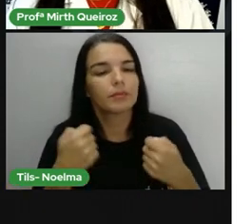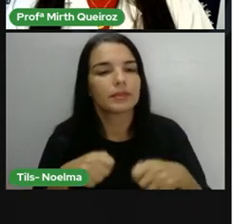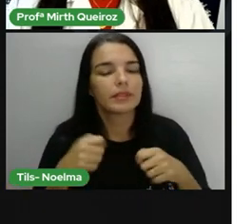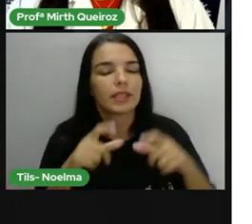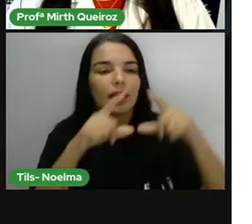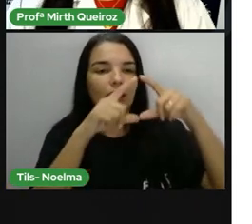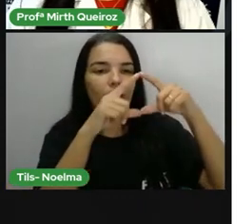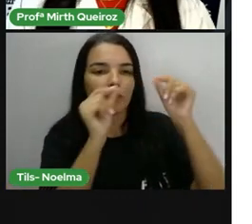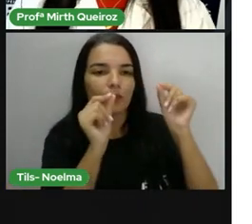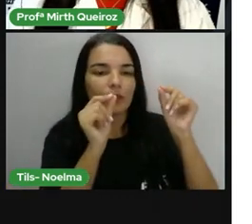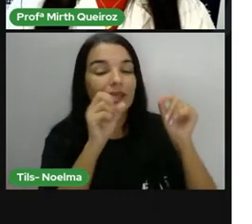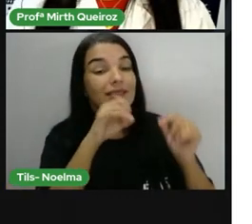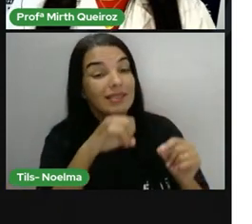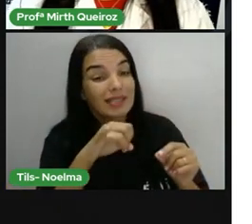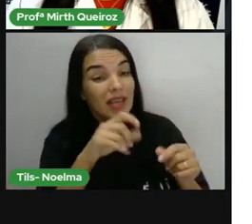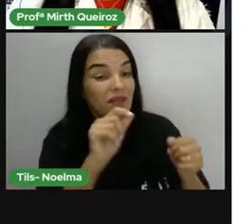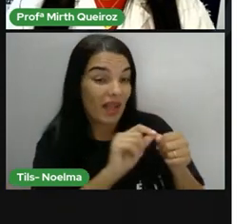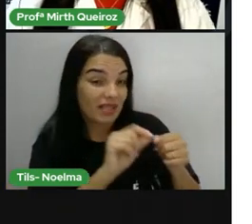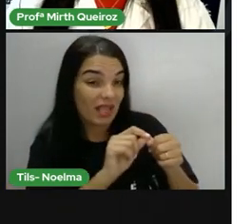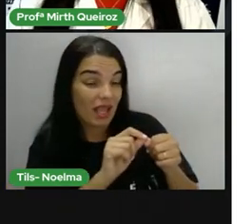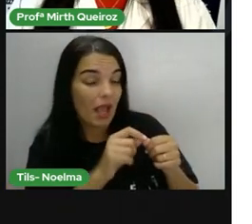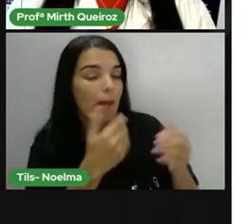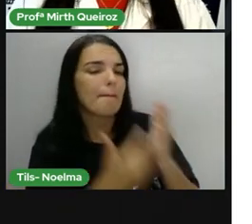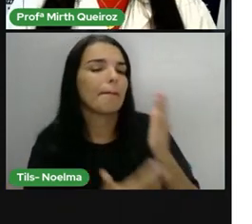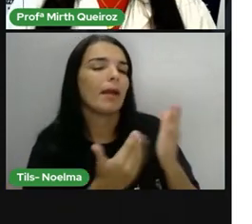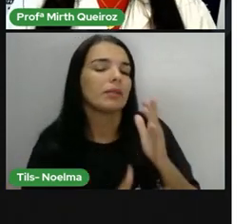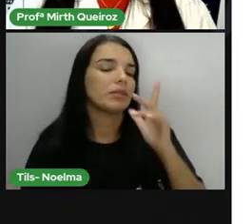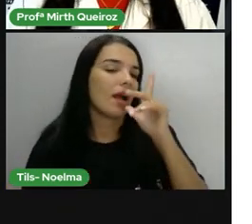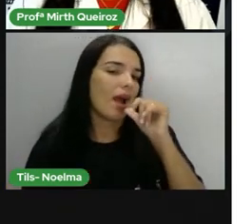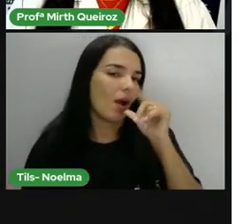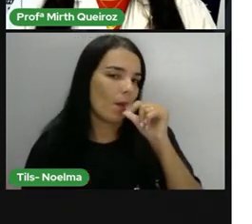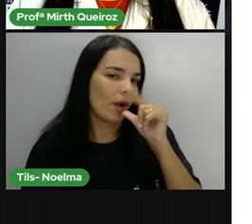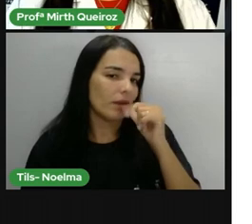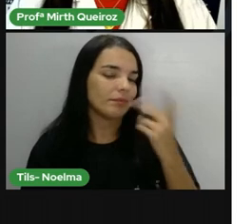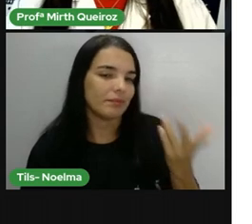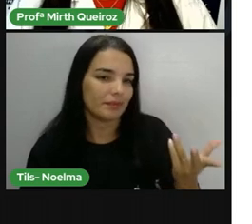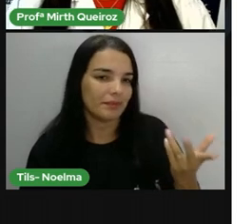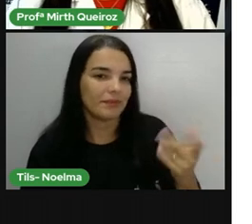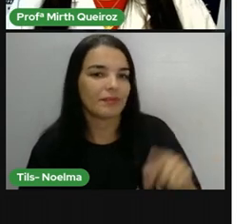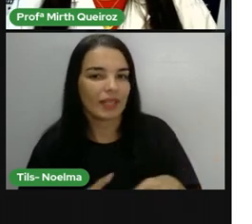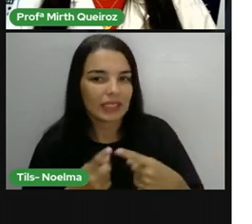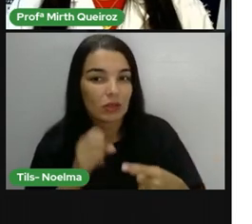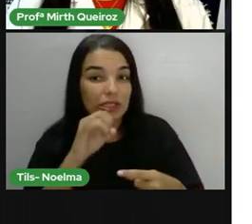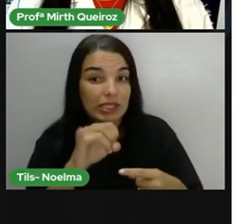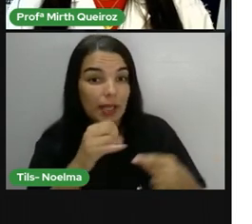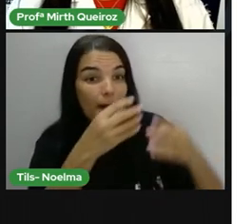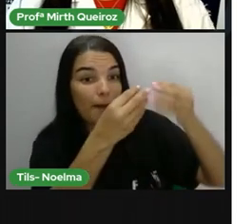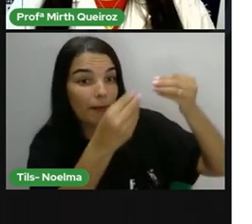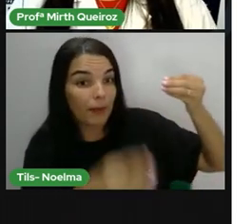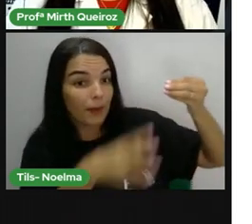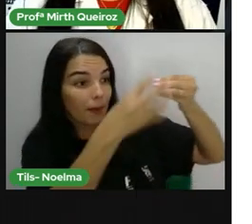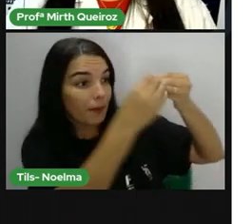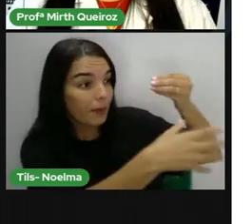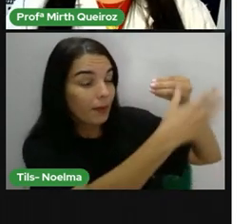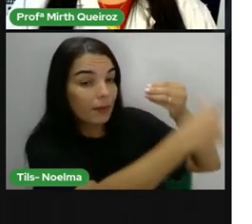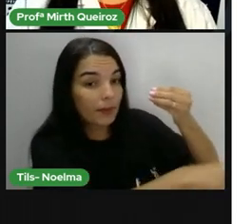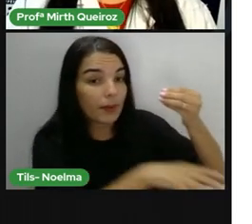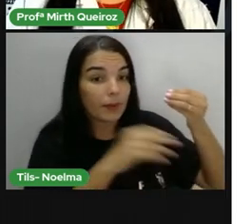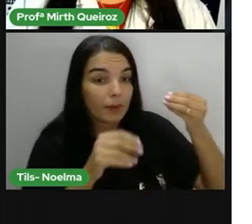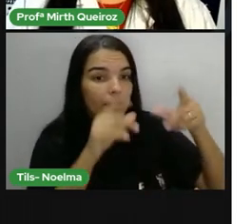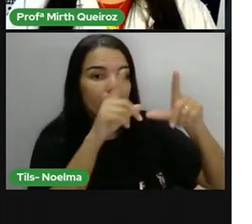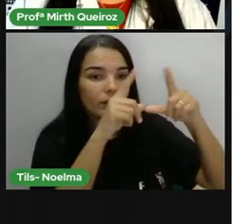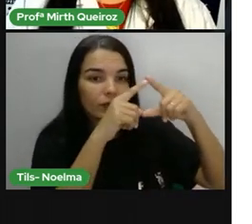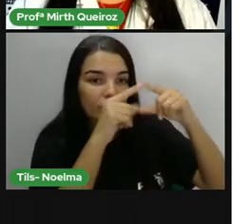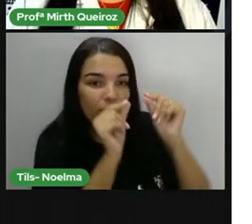fotossíntese, há perca de água. E ele, retirando todas as suas folhas, vai evitar a